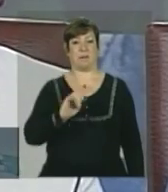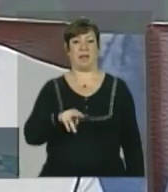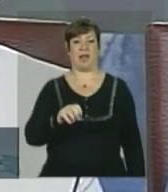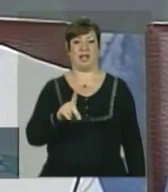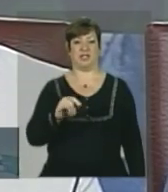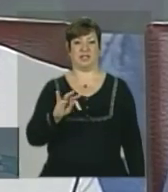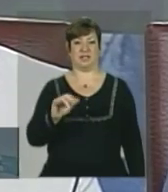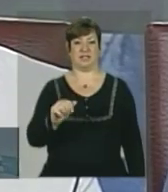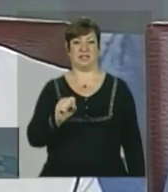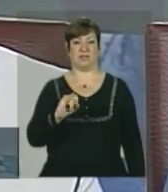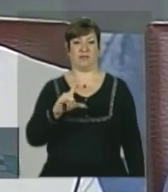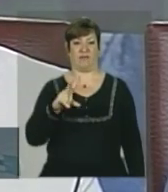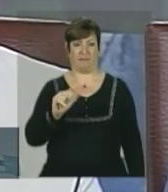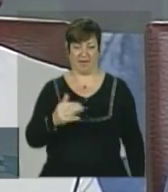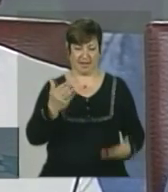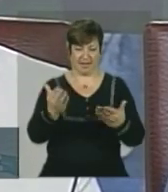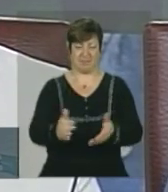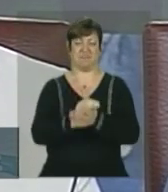Benedita da Silva.